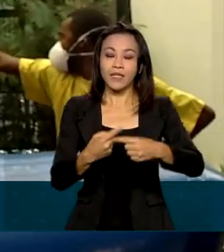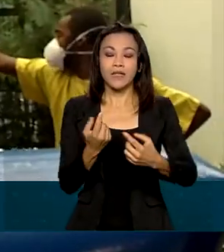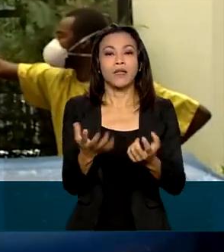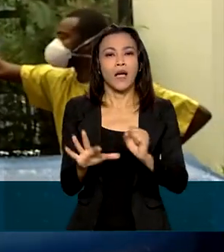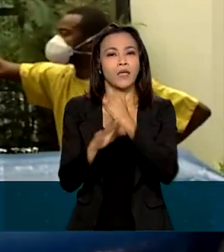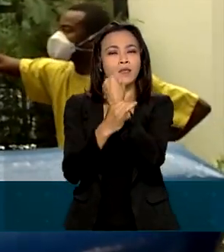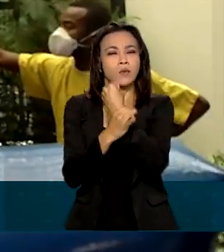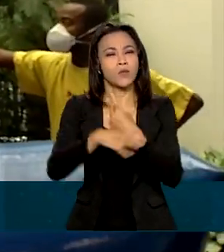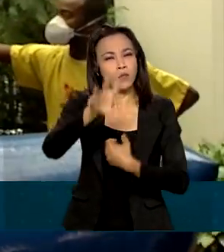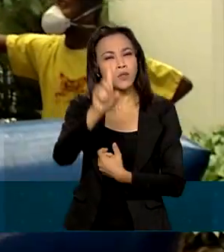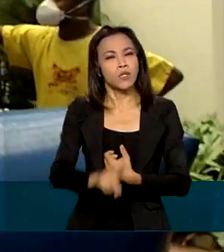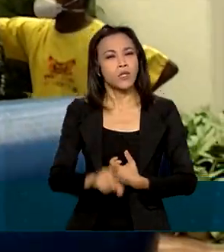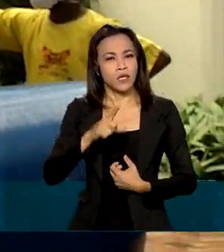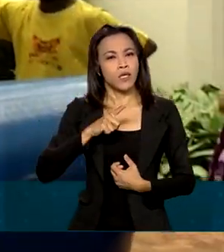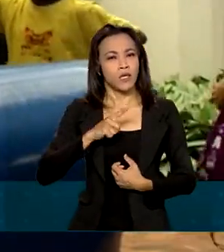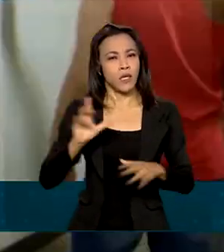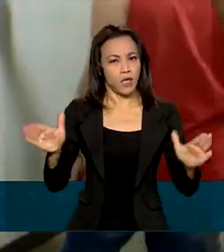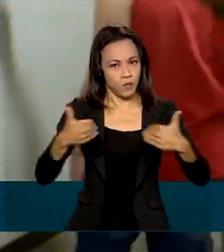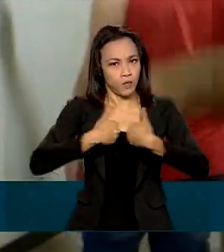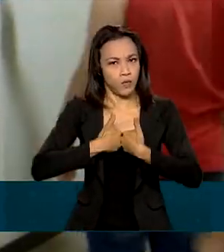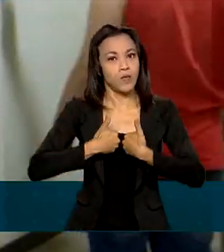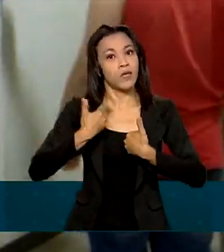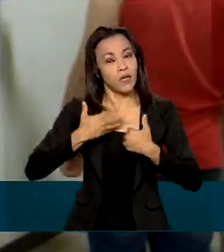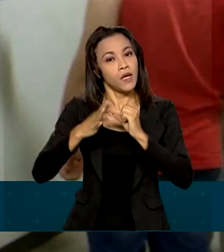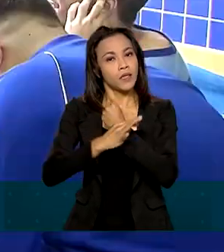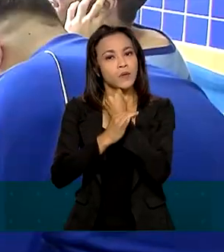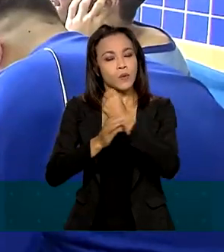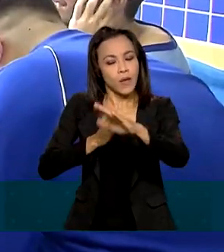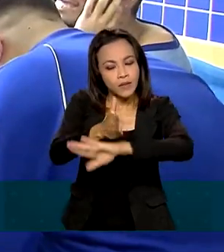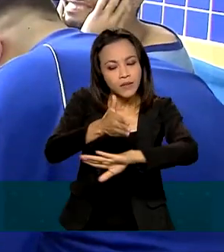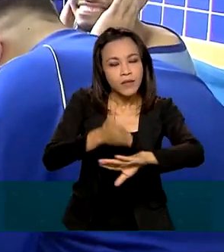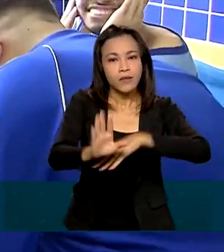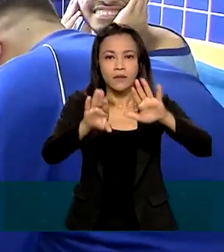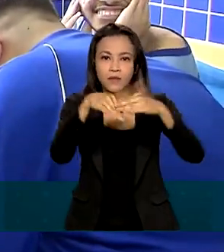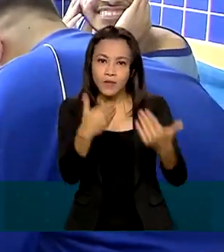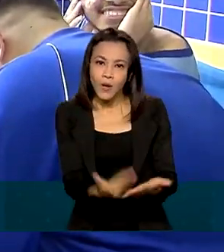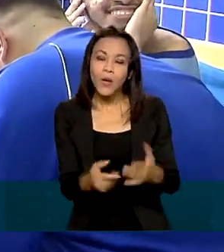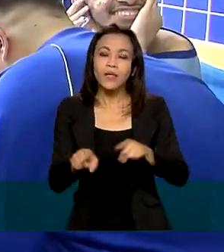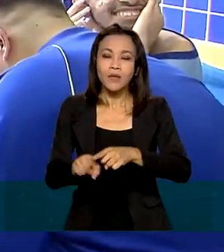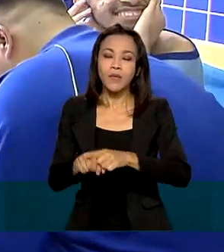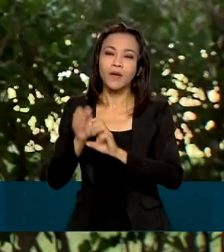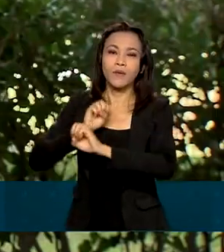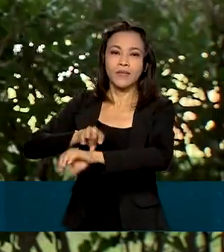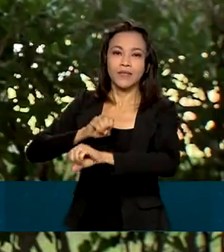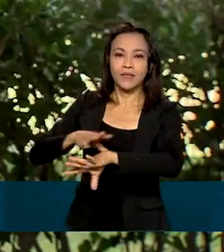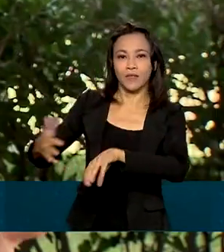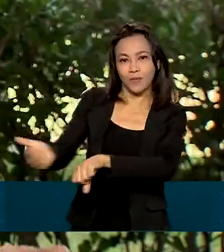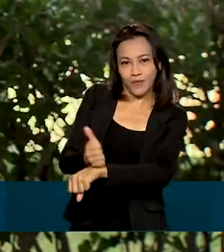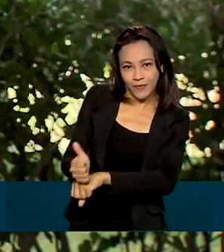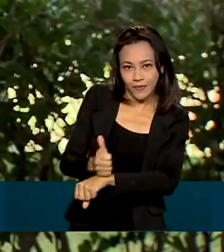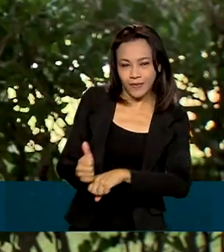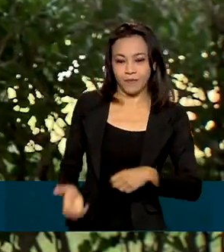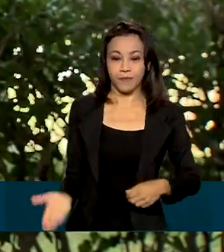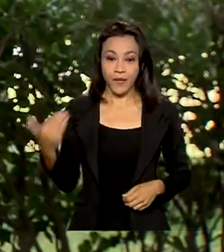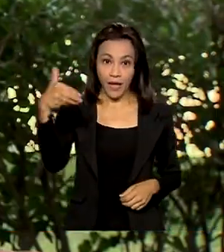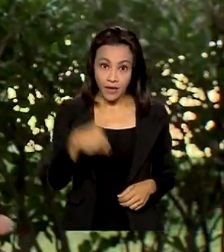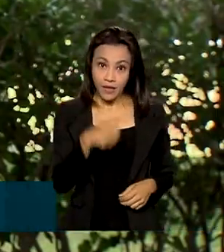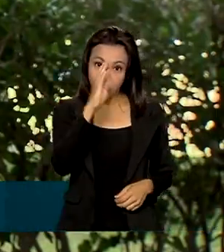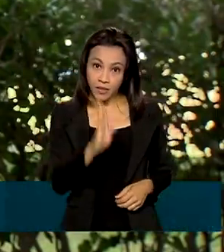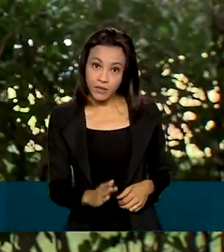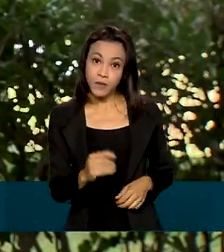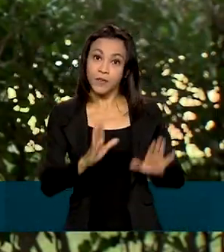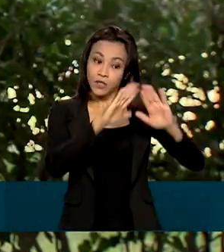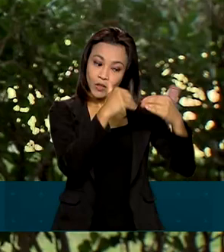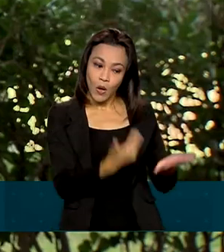da Pessoa com o Transtorno e garante o acesso à educação e ao ensino profissionalizante. Aqui no Brasil, programas como